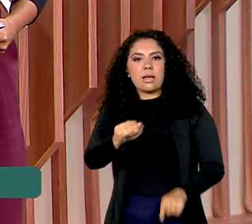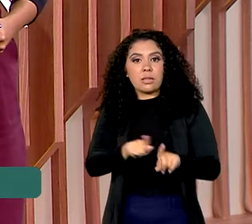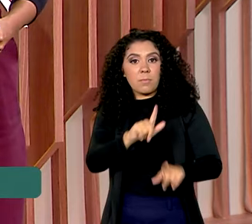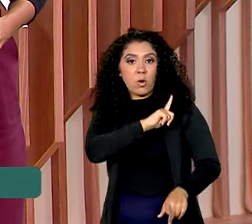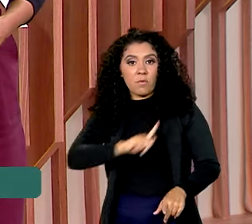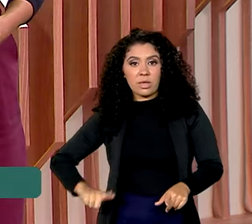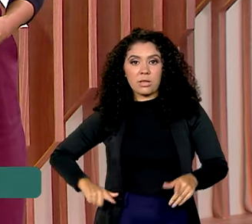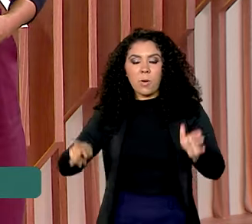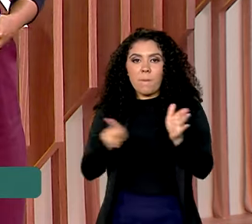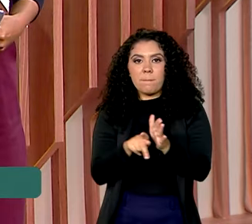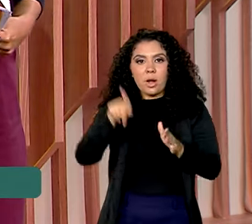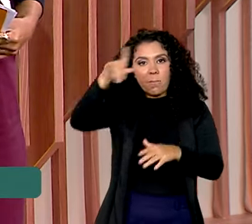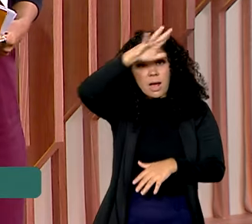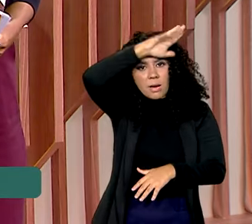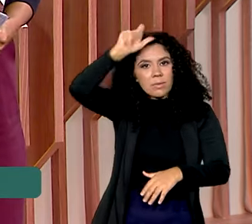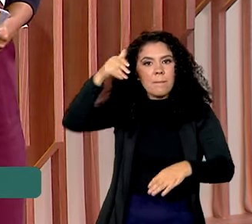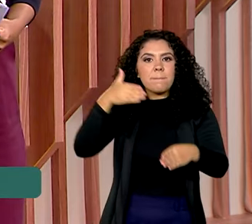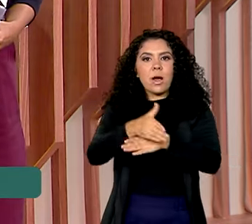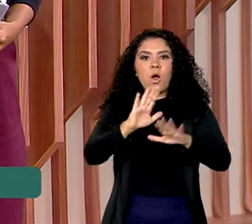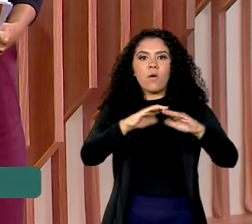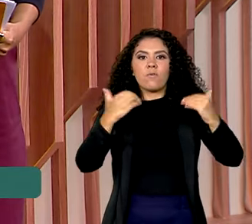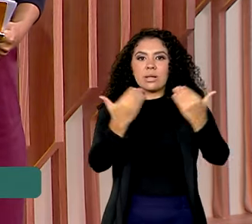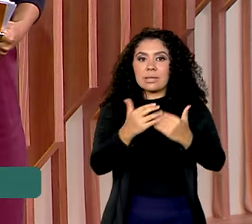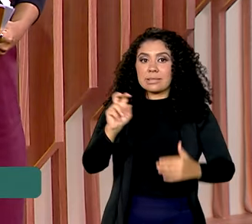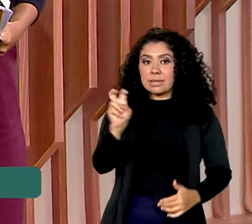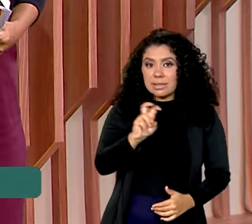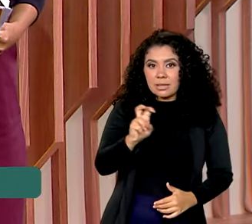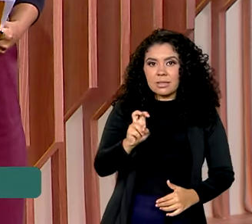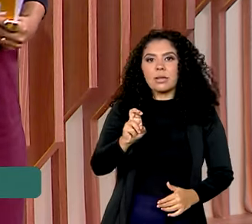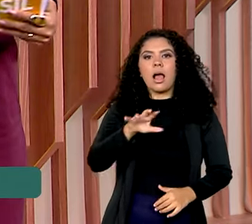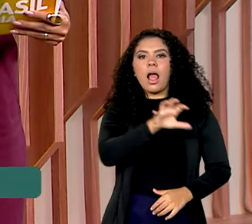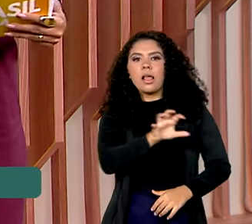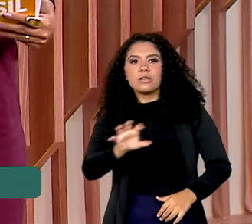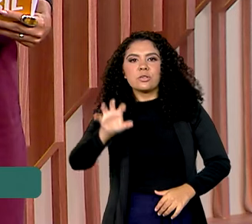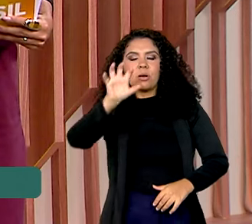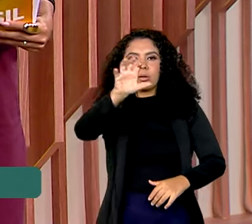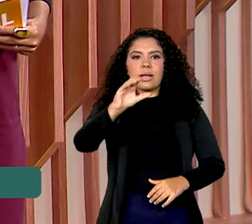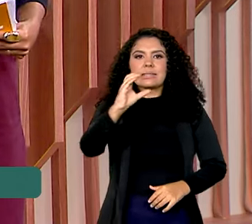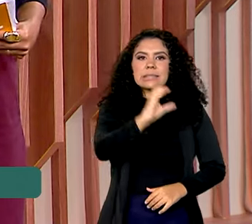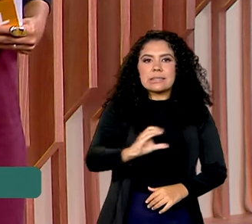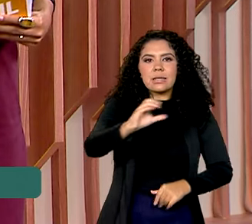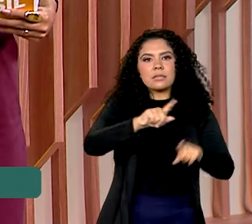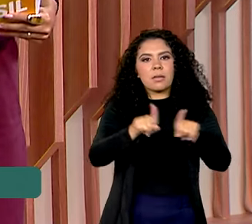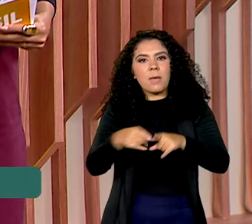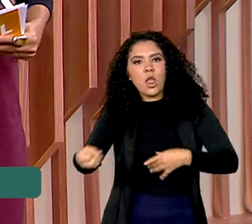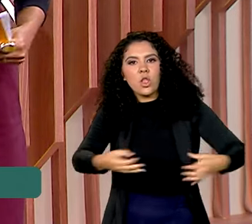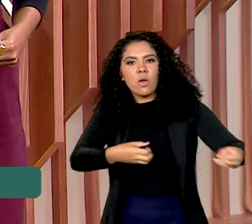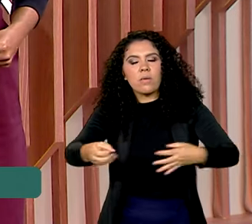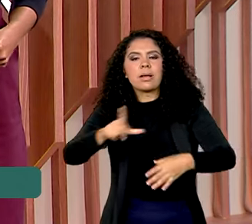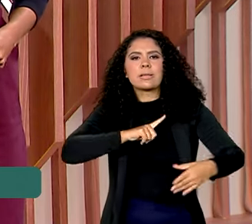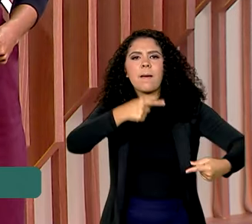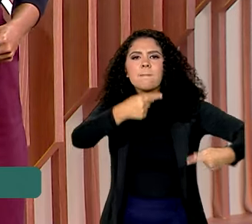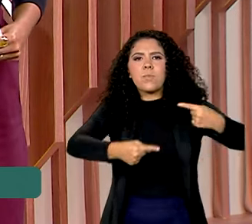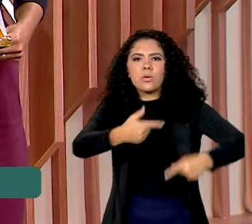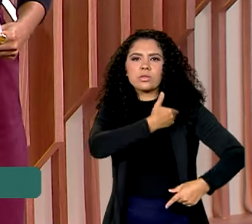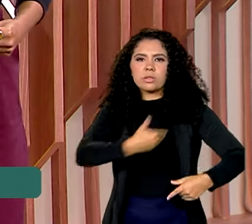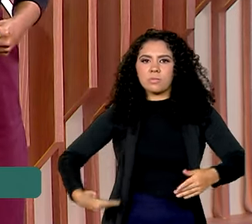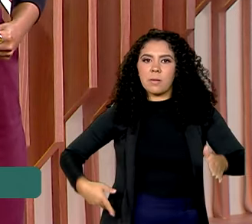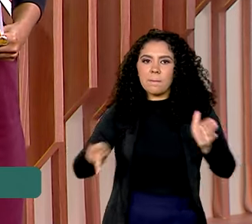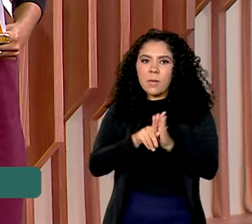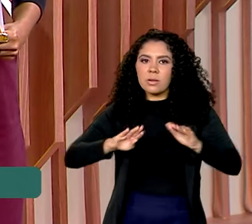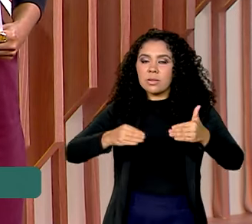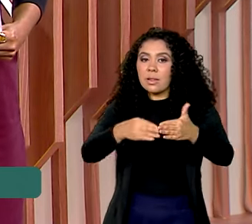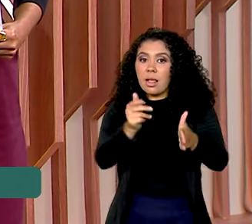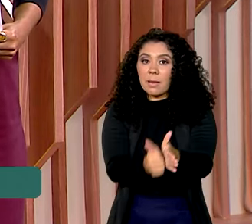quinta Conferência Regional de Ciência e Inovação. O encontro debateu as políticas públicas, que deverão ser prioridade